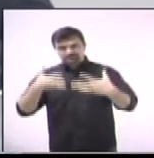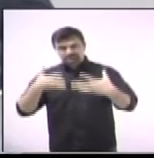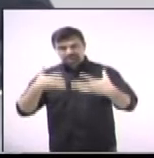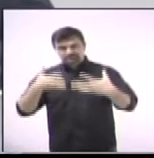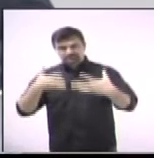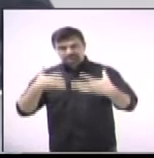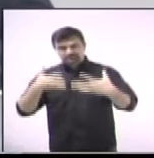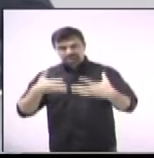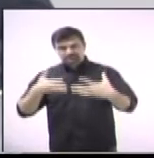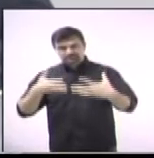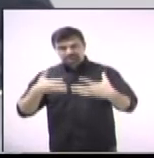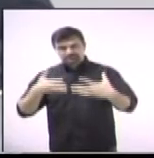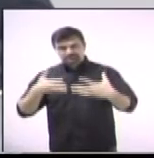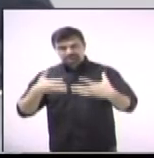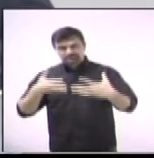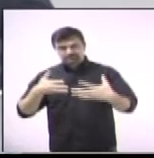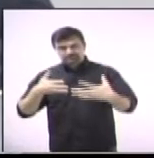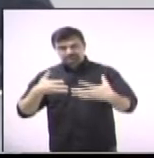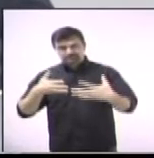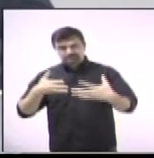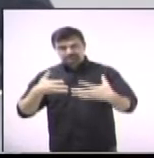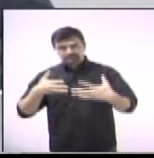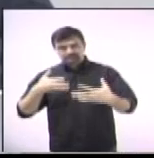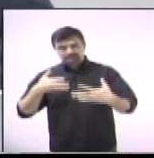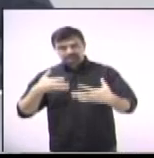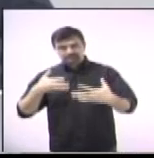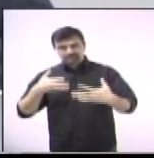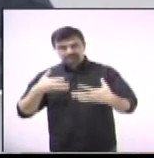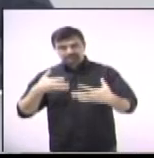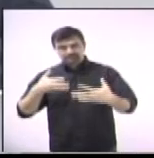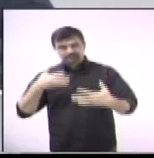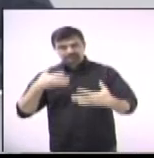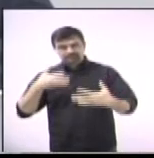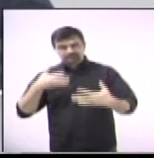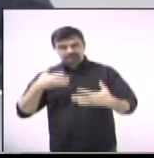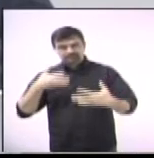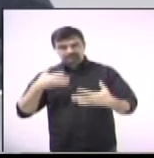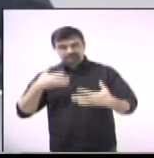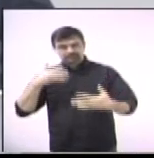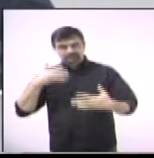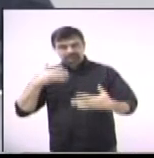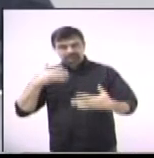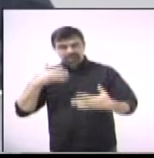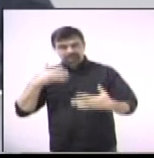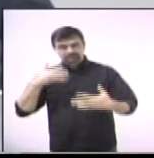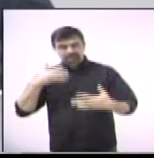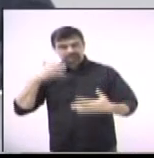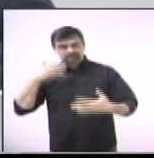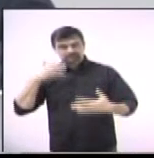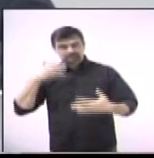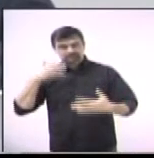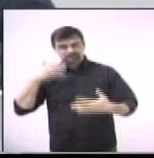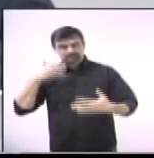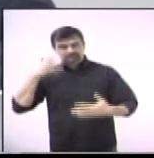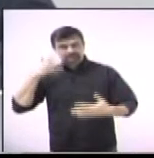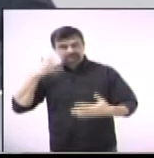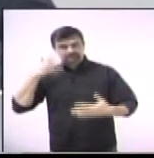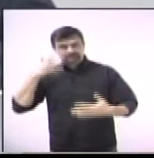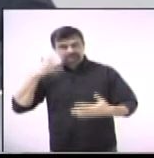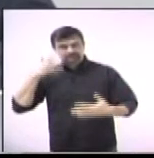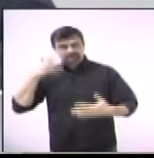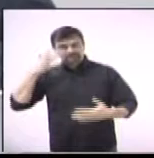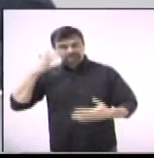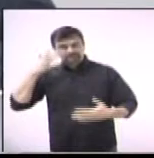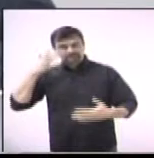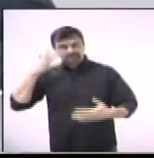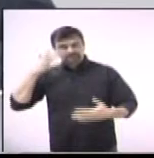aí ao Gustavo, meu xará, não é, Gustavo? Muito importante essa questão do esporte, que você continue se dedicando,